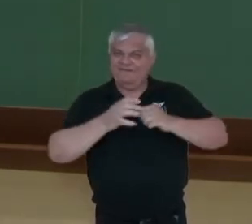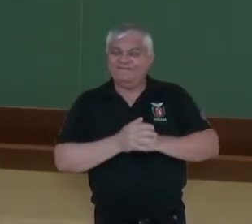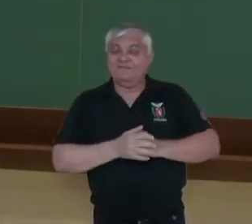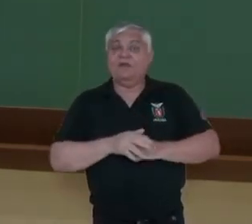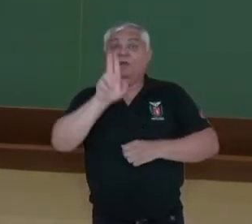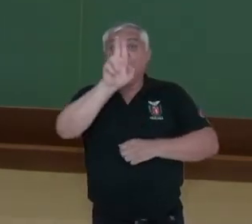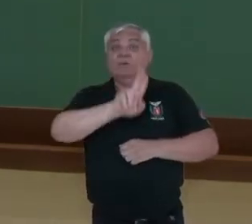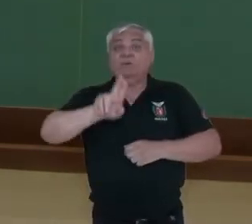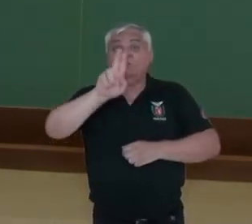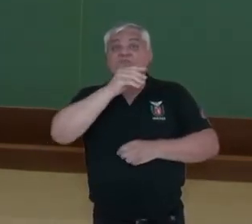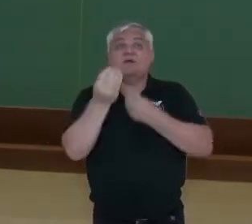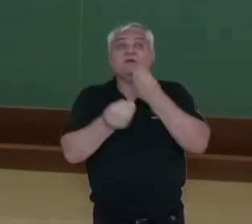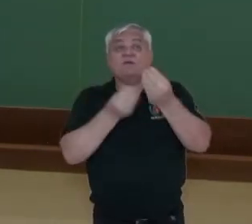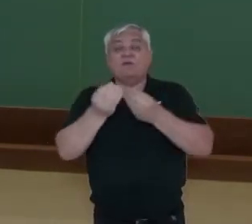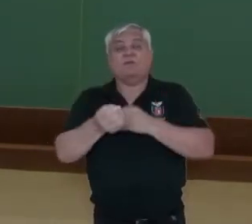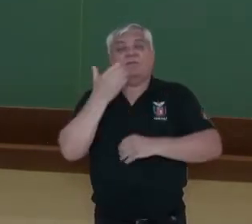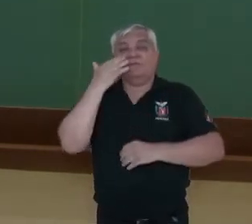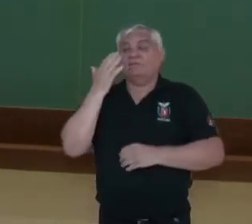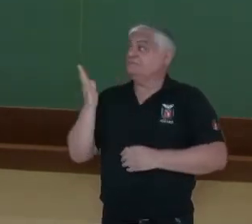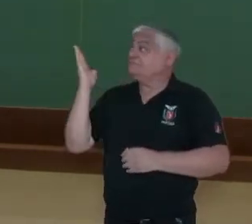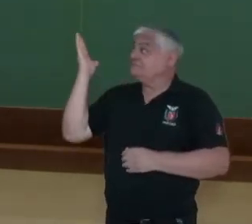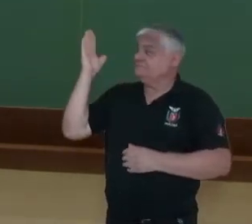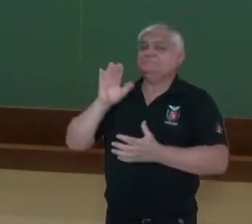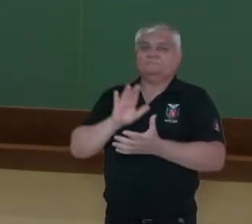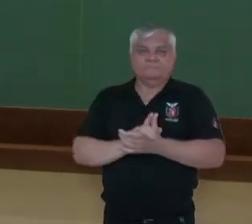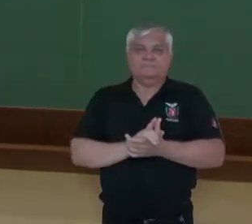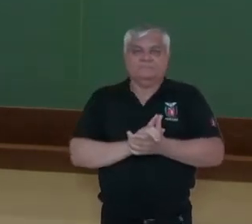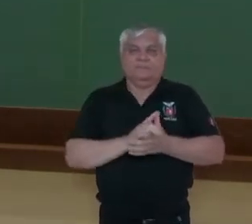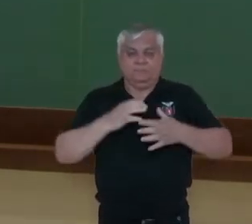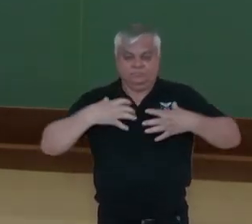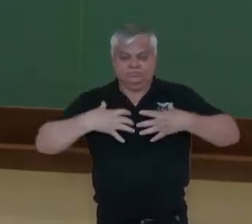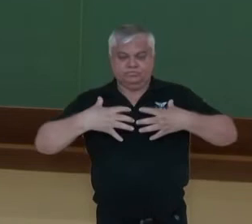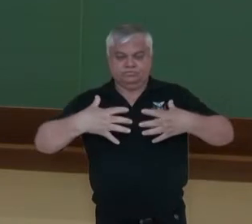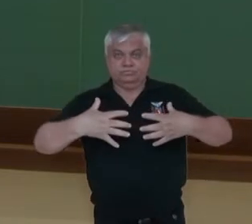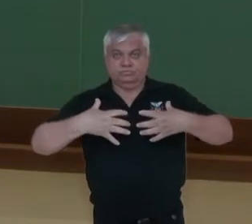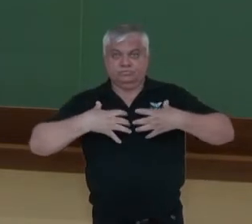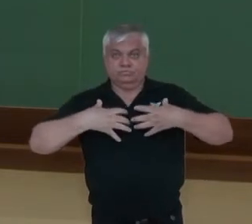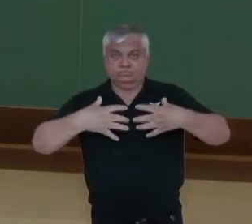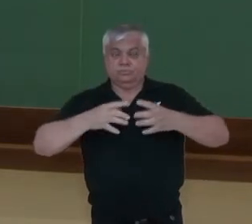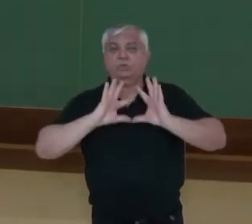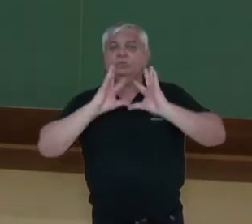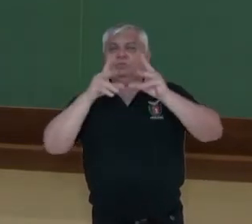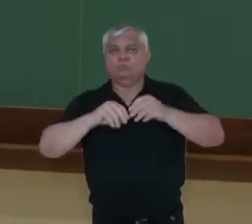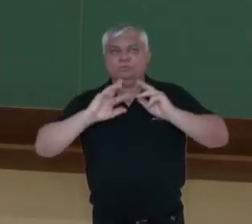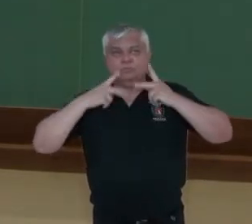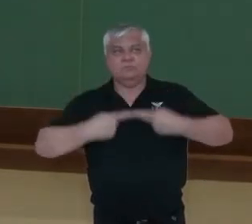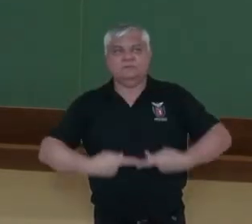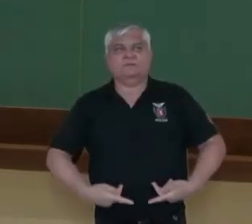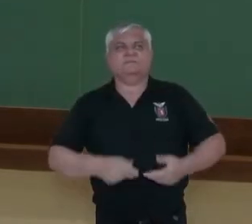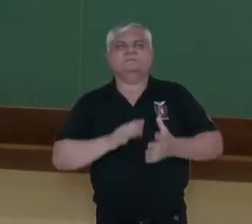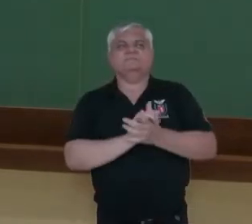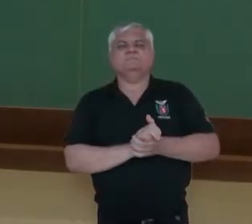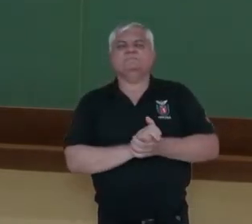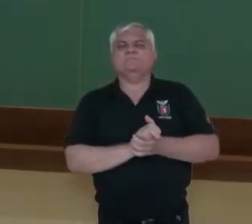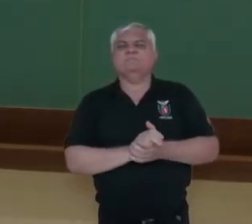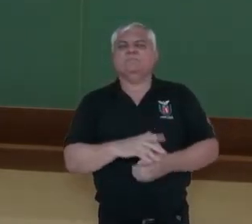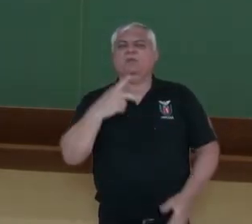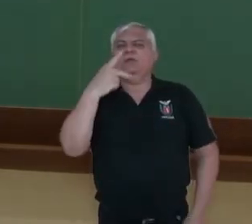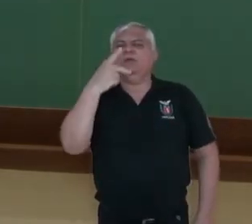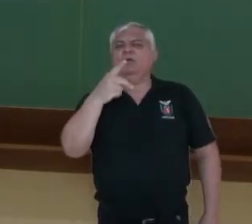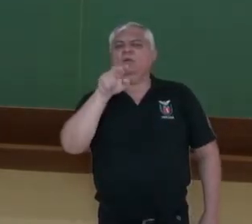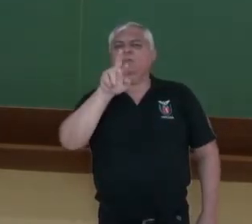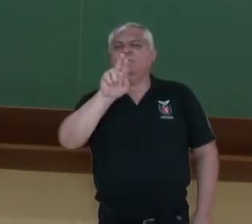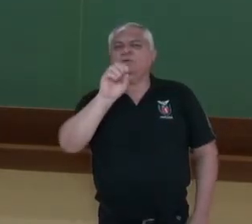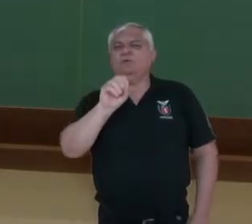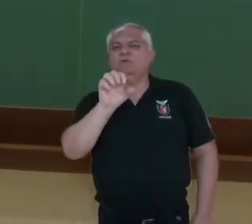utilizada aqui nessa imagem, uma parte que é o pulmão pelo todo que é o ser humano. Figura de linguagem